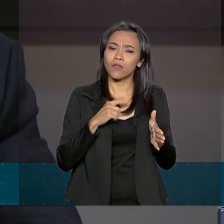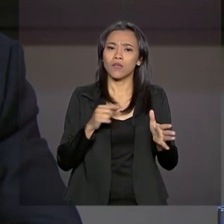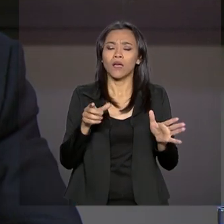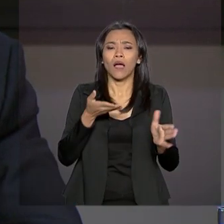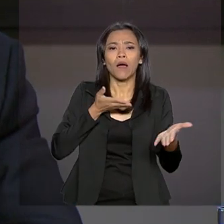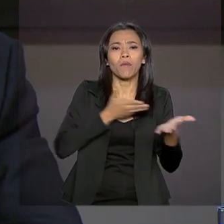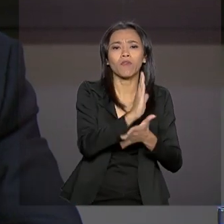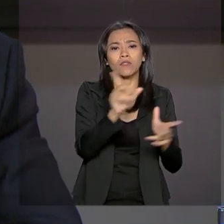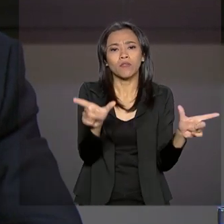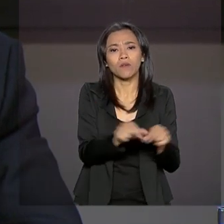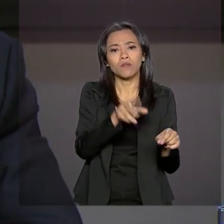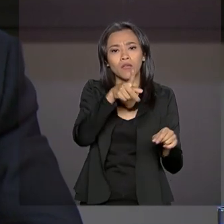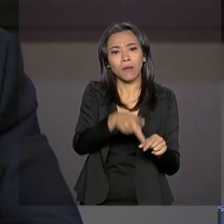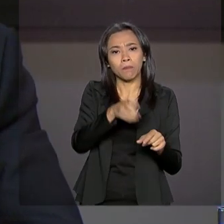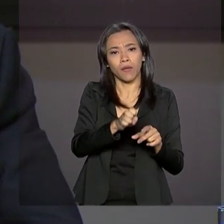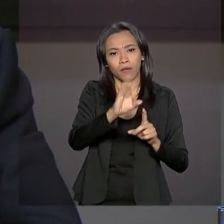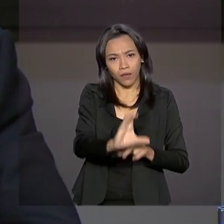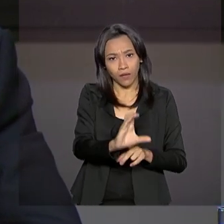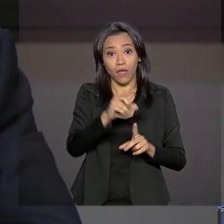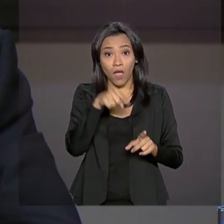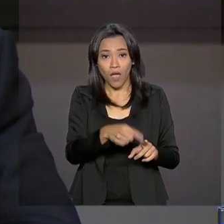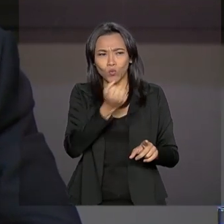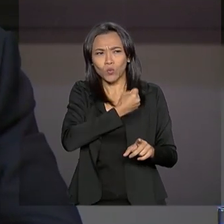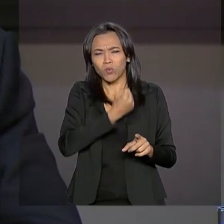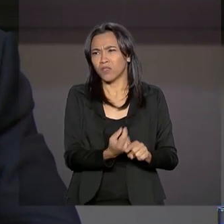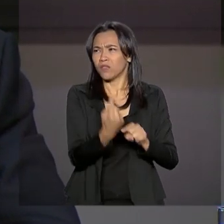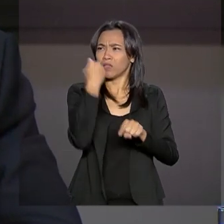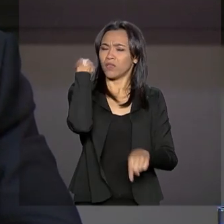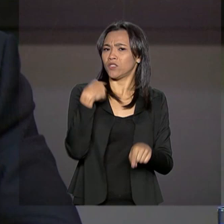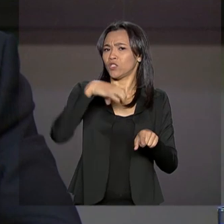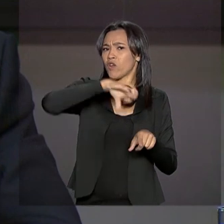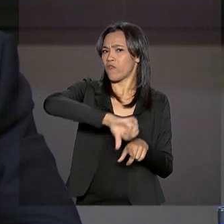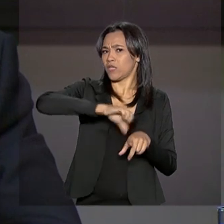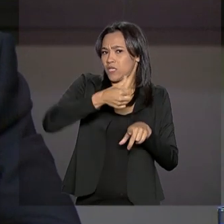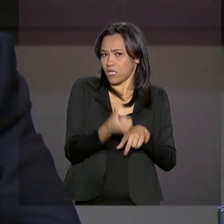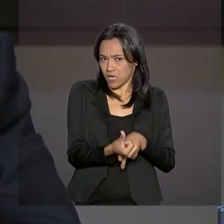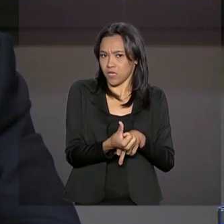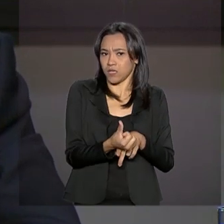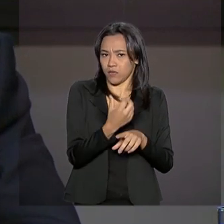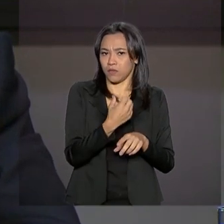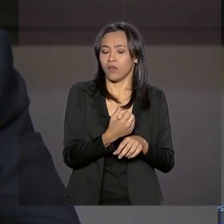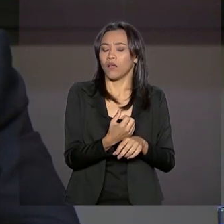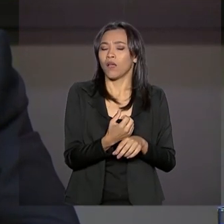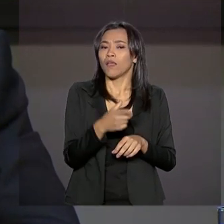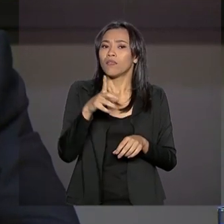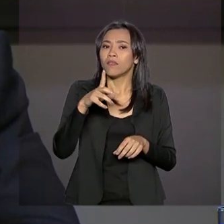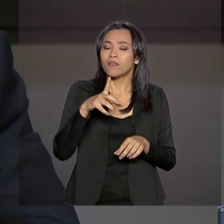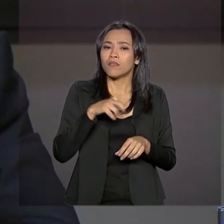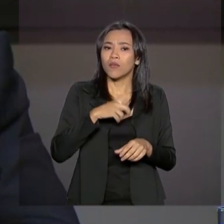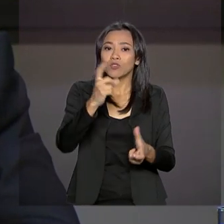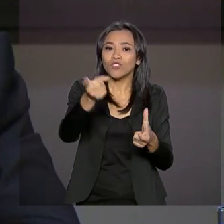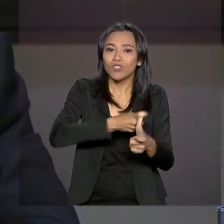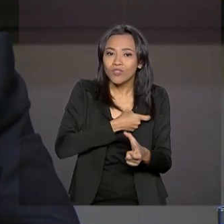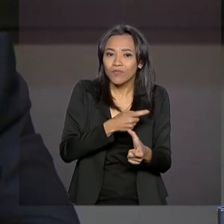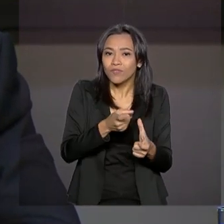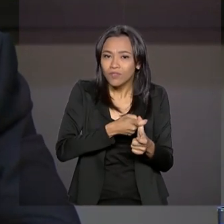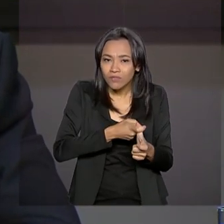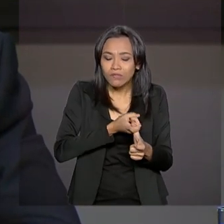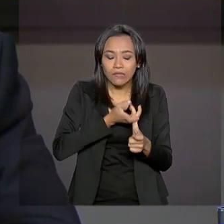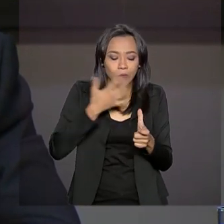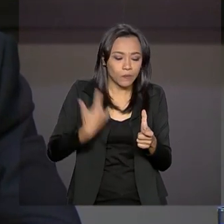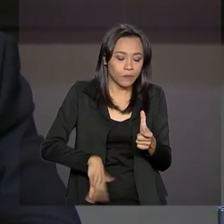06. É um número que desde 1996 nós temos déficit nesse regime